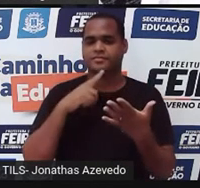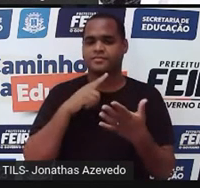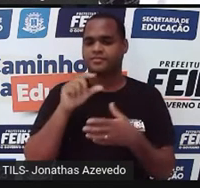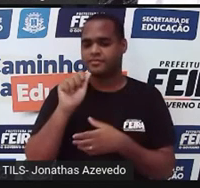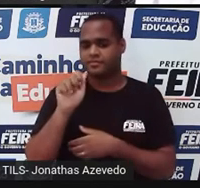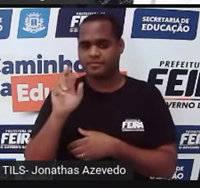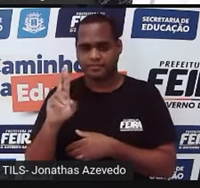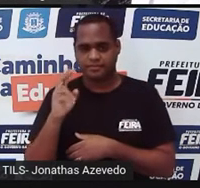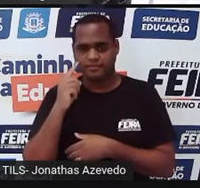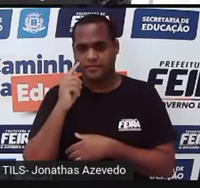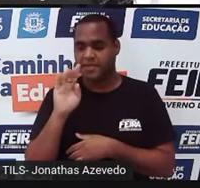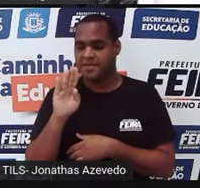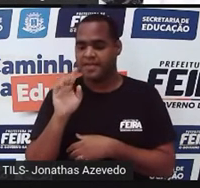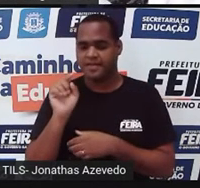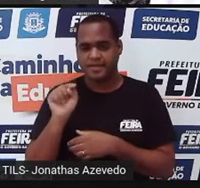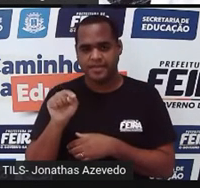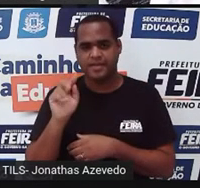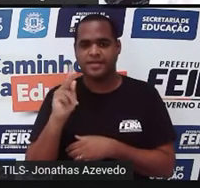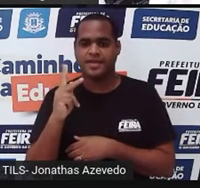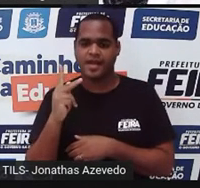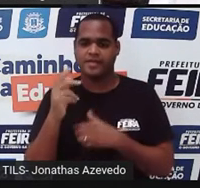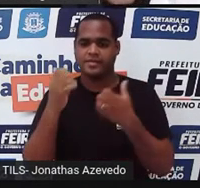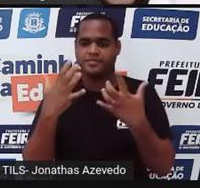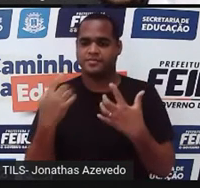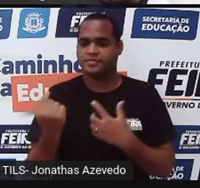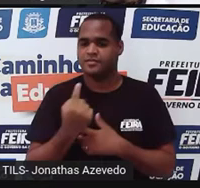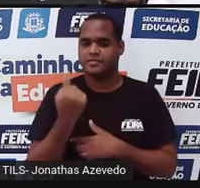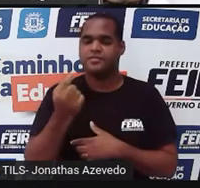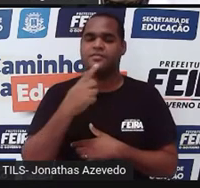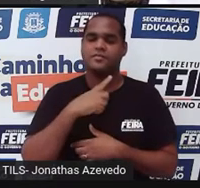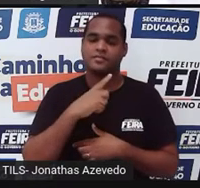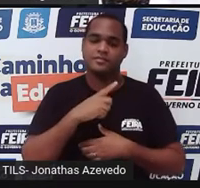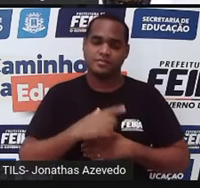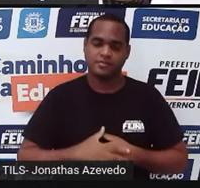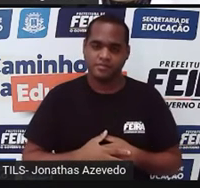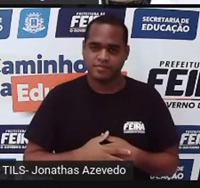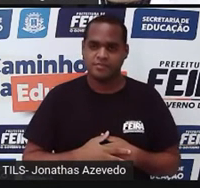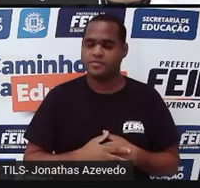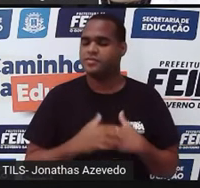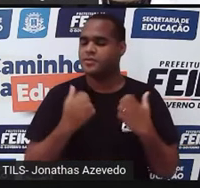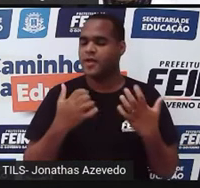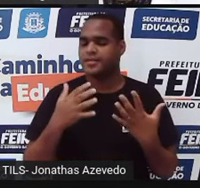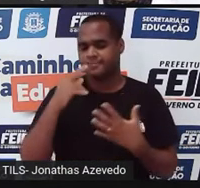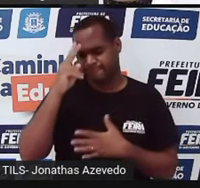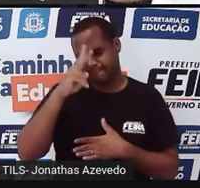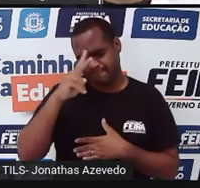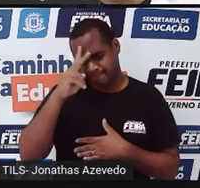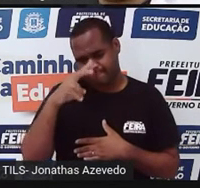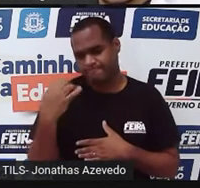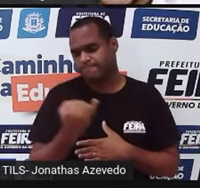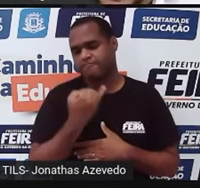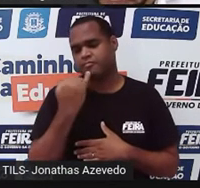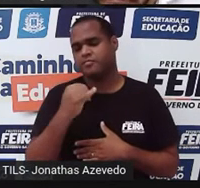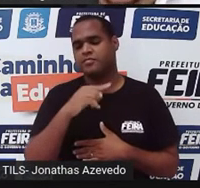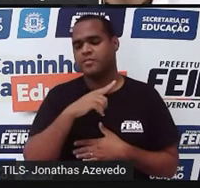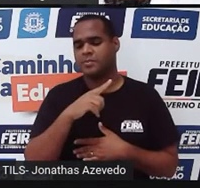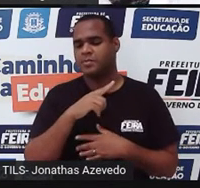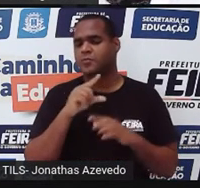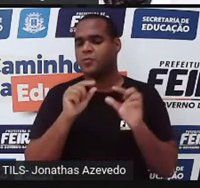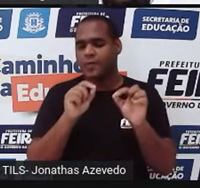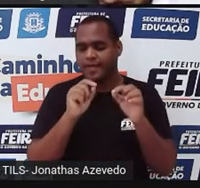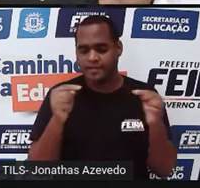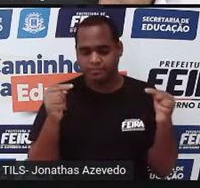Vezes H é a altura, tá bom? Mas vamos relembrar isso aplicando.